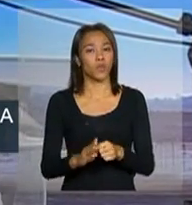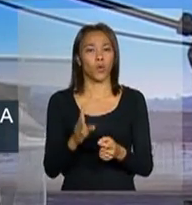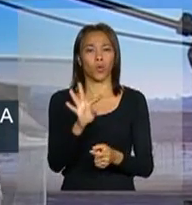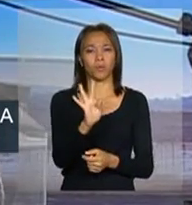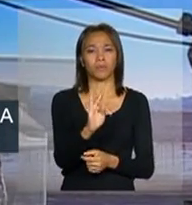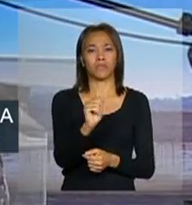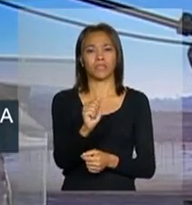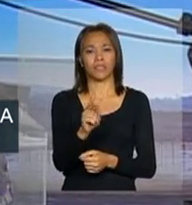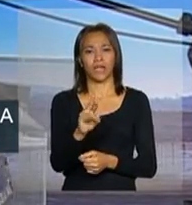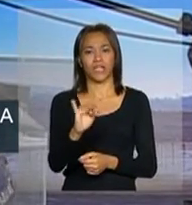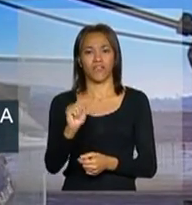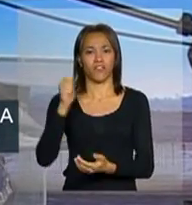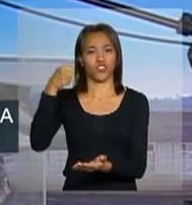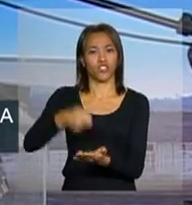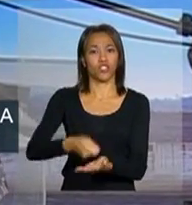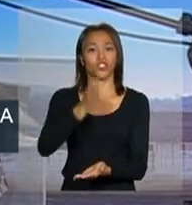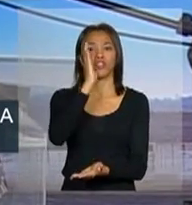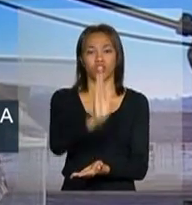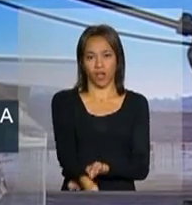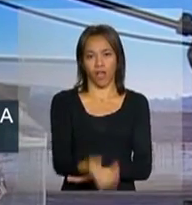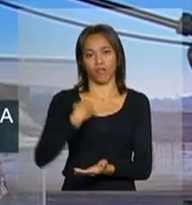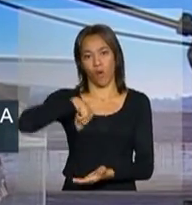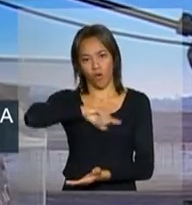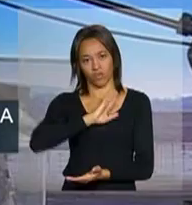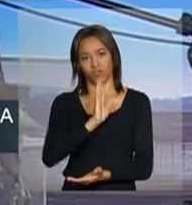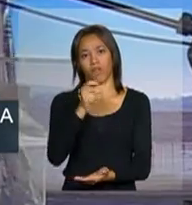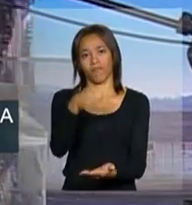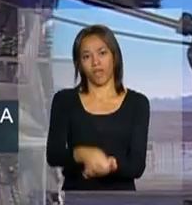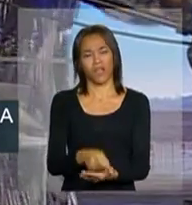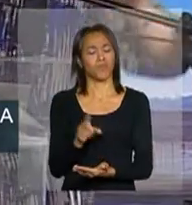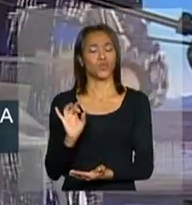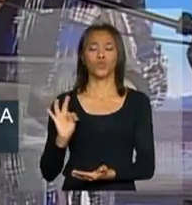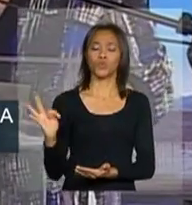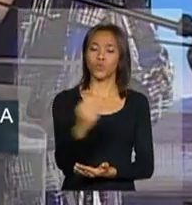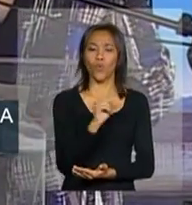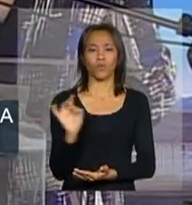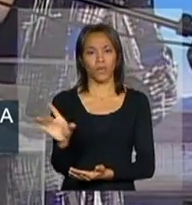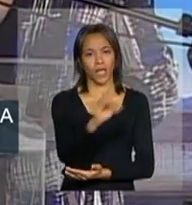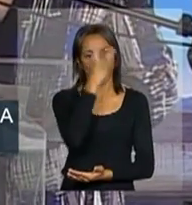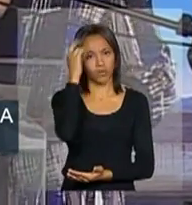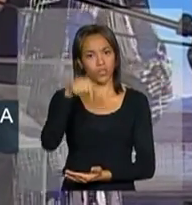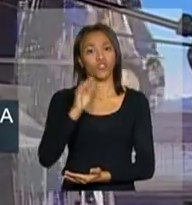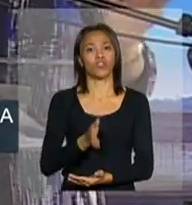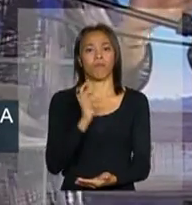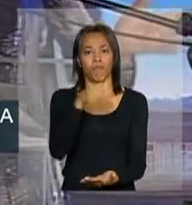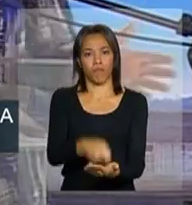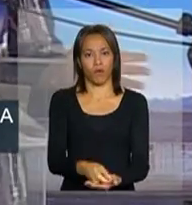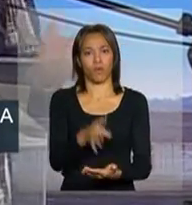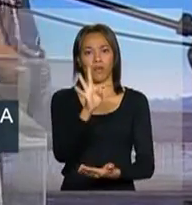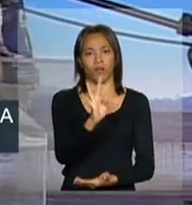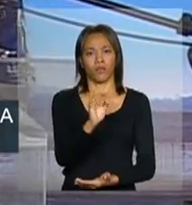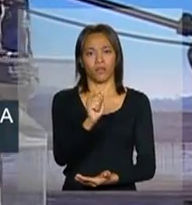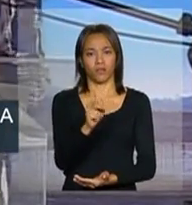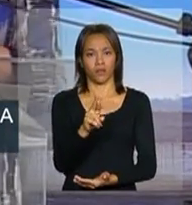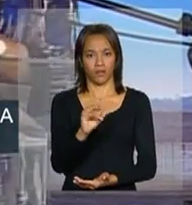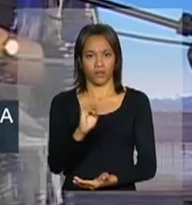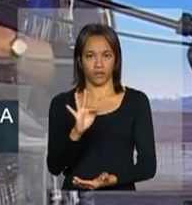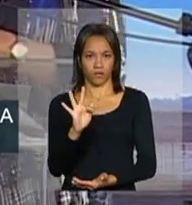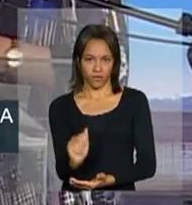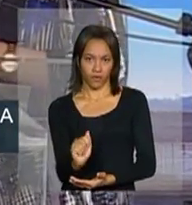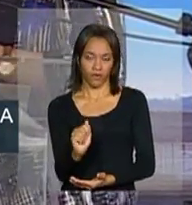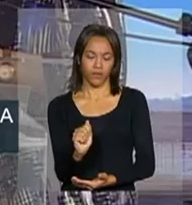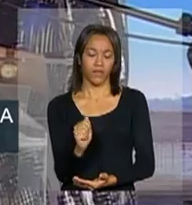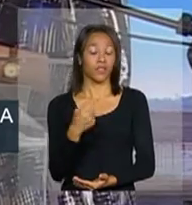energia, pagou aquilo ali. Nós pagamos. Todos vocês aqui pagaram. Aí, nós podemos